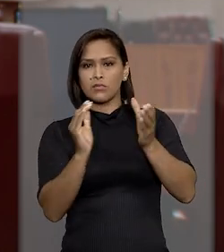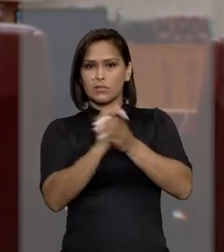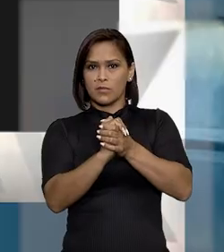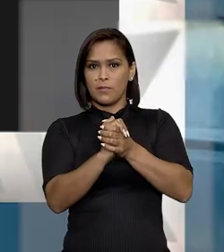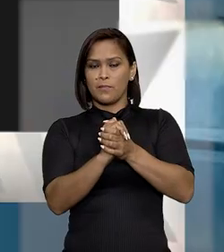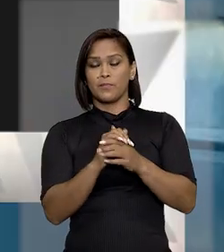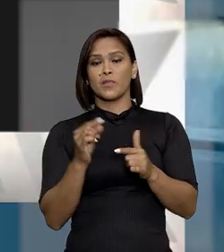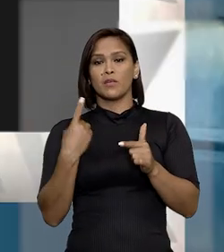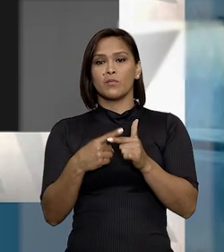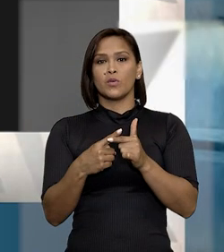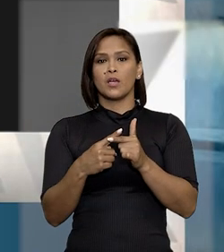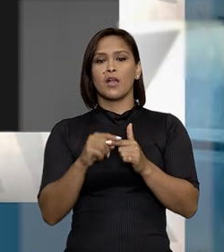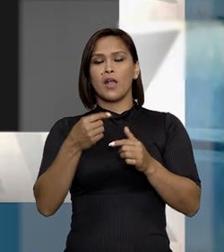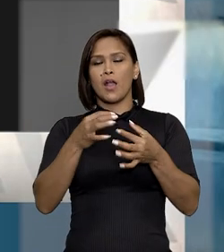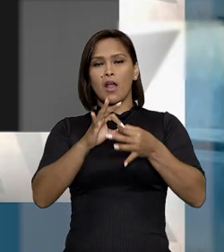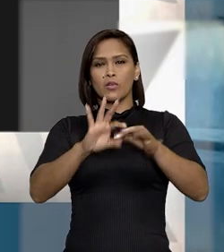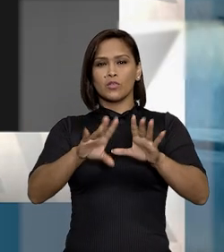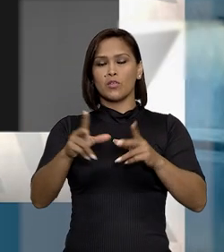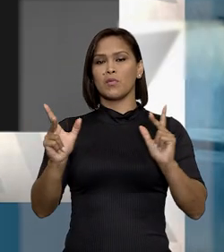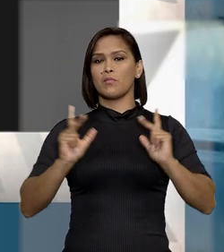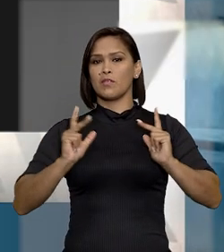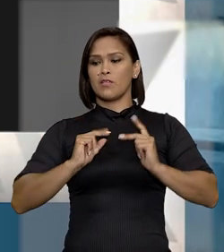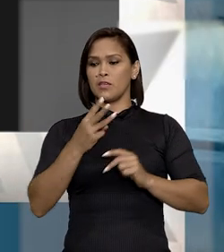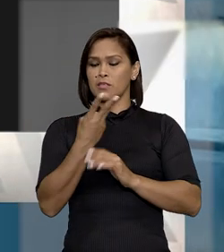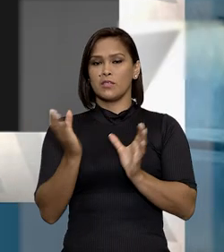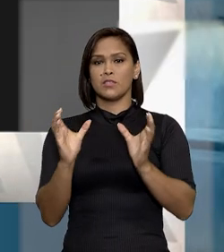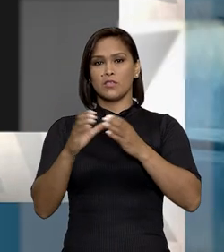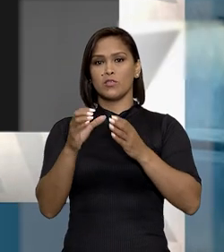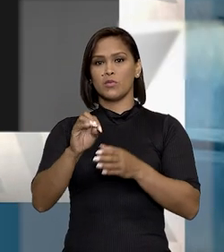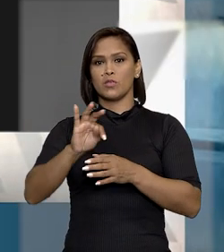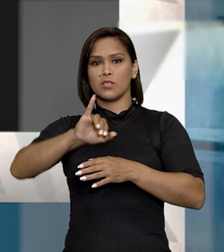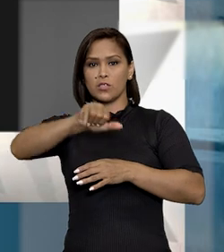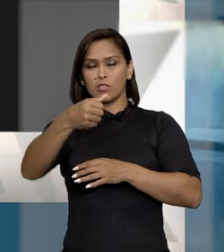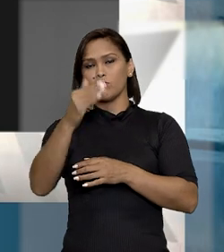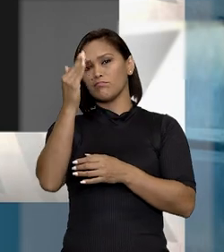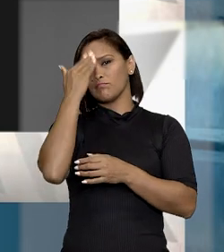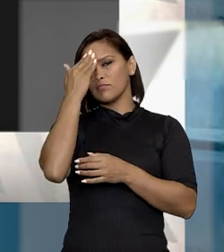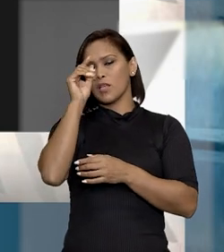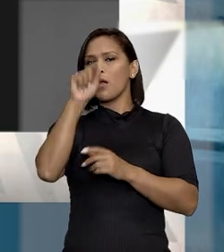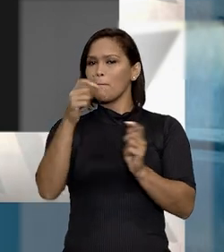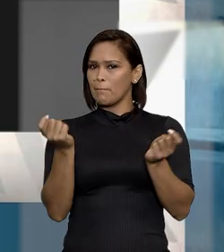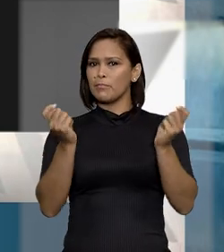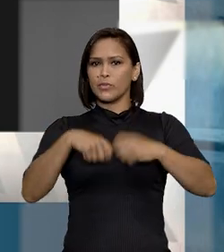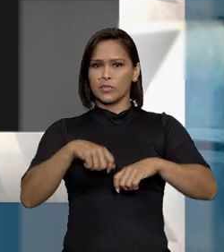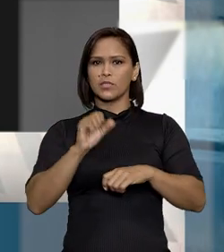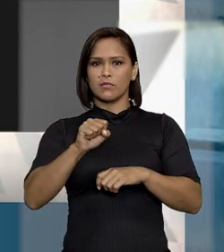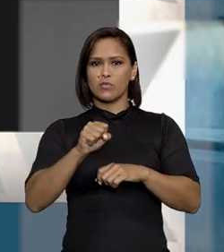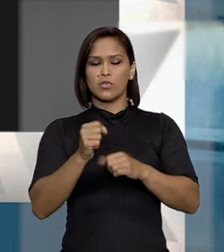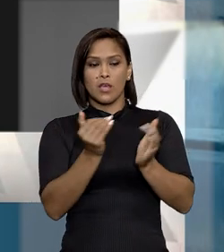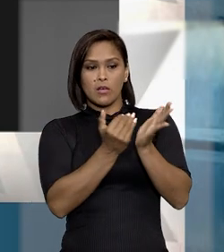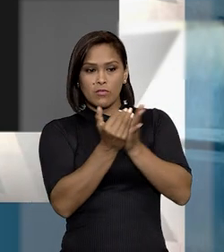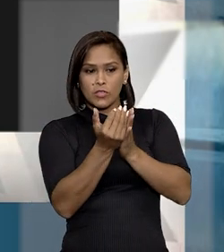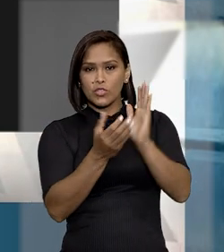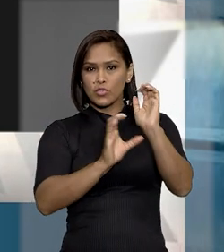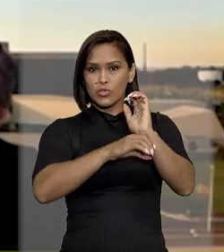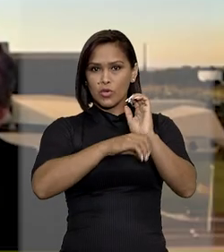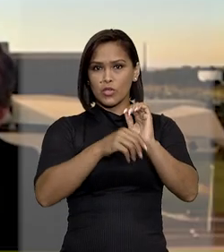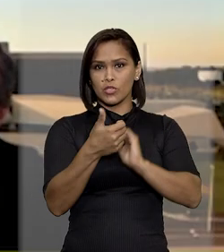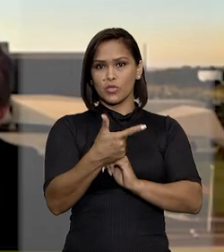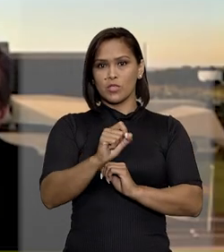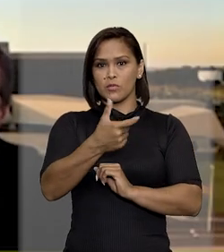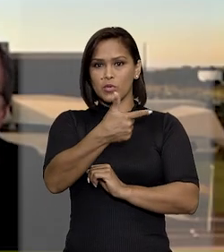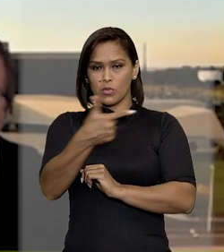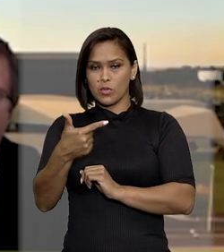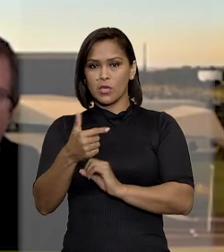do regime. Em razão do princípio da autonomia privada, a terceira turma do STJ entendeu que é possível, na vigência do